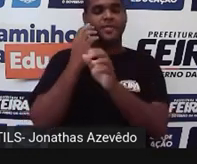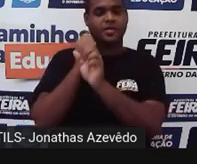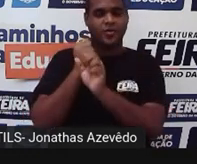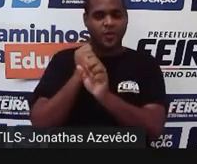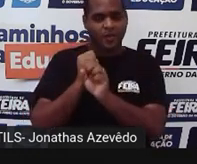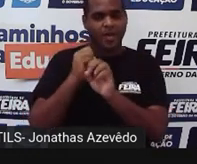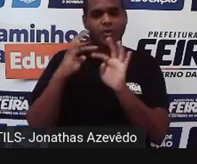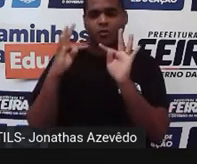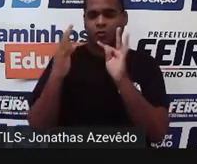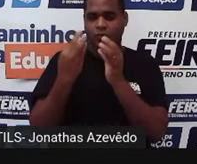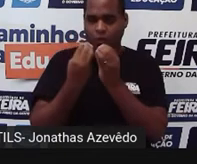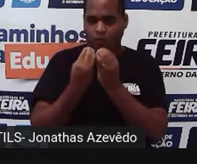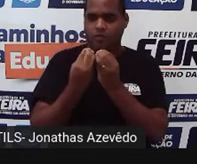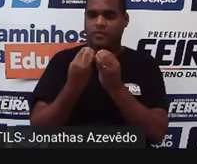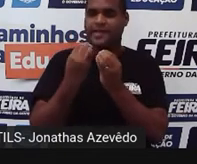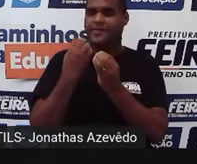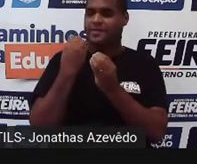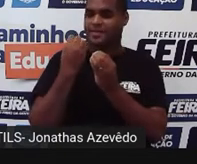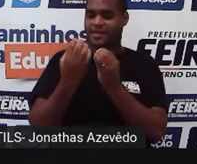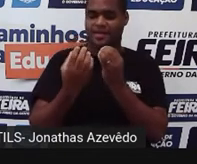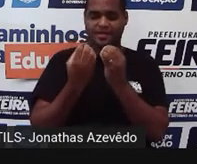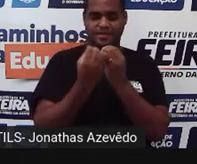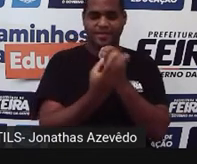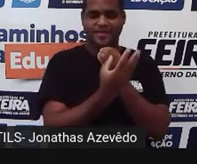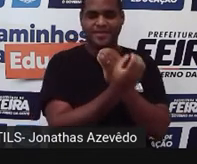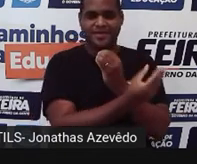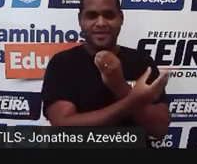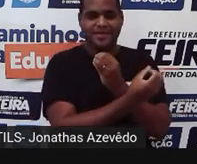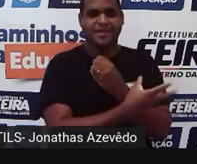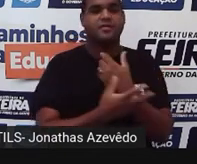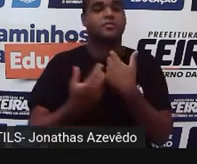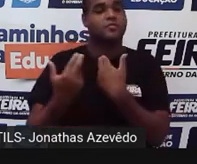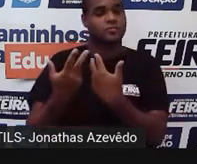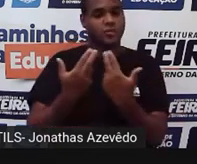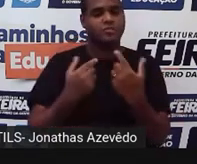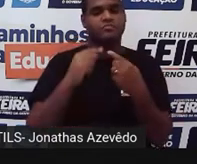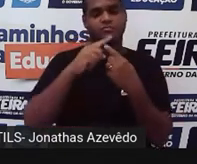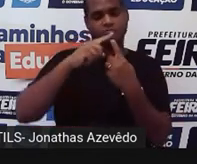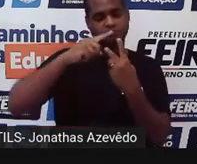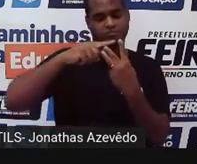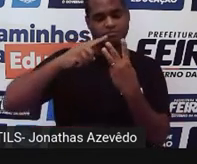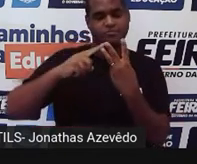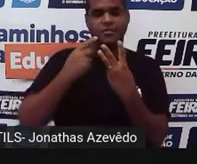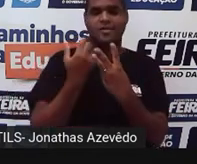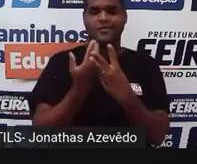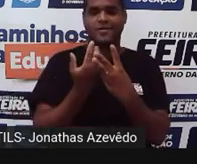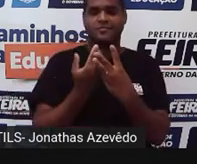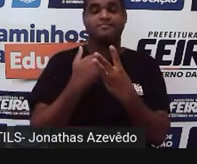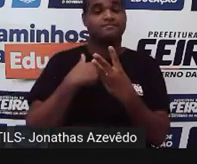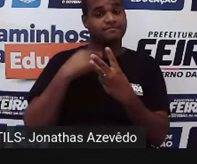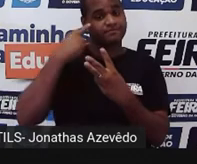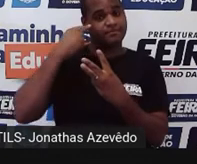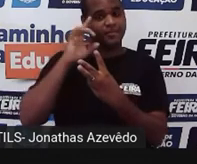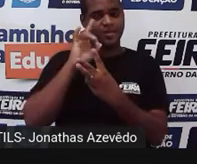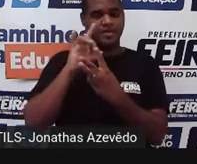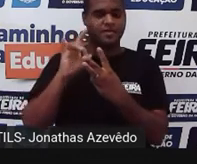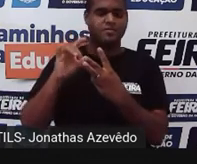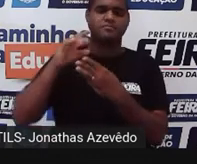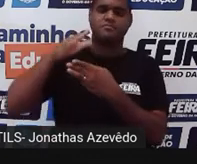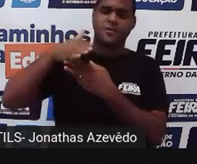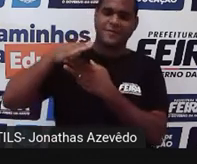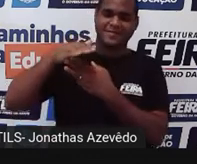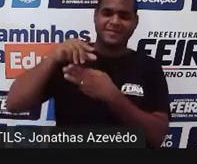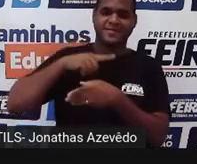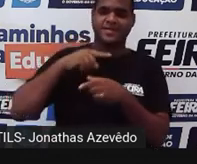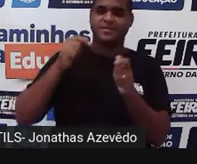e saí distribuindo igualmente para cada unidade. É como se em cada unidade, mais ou menos,